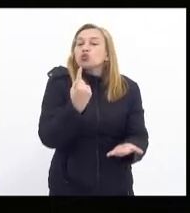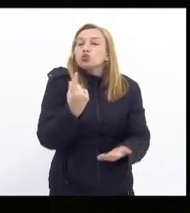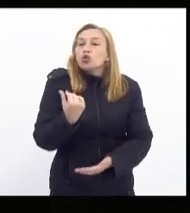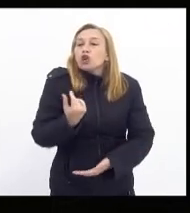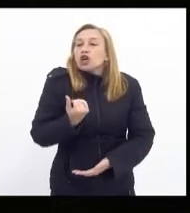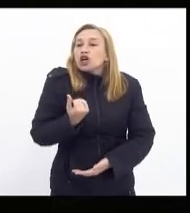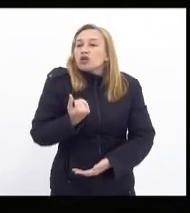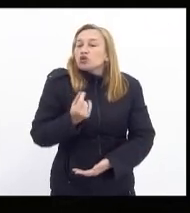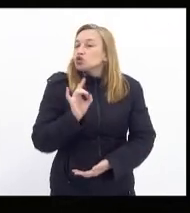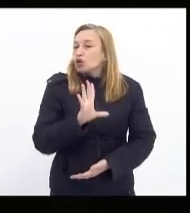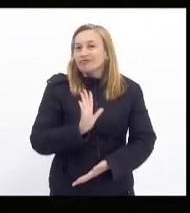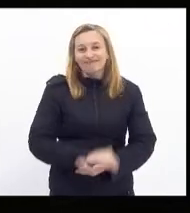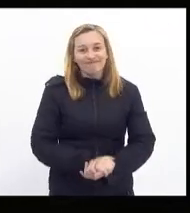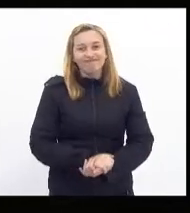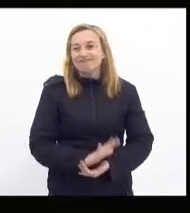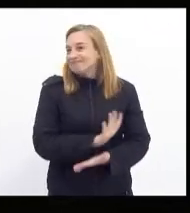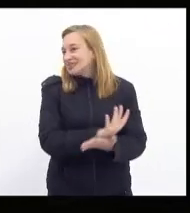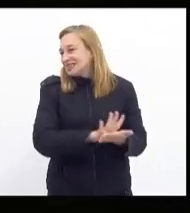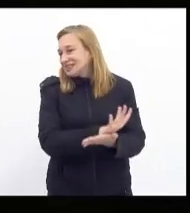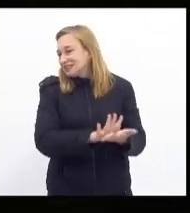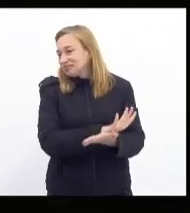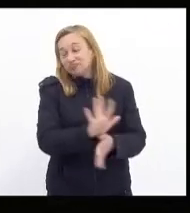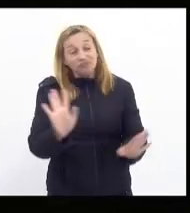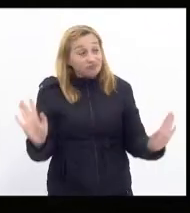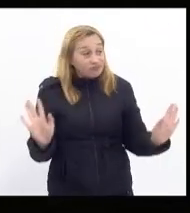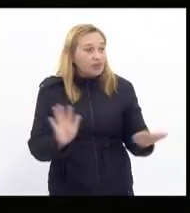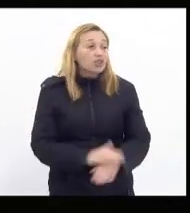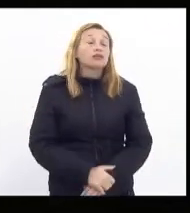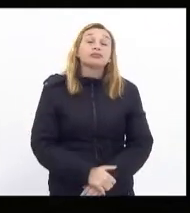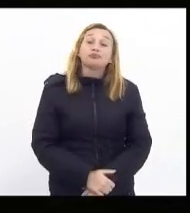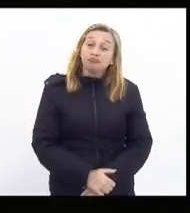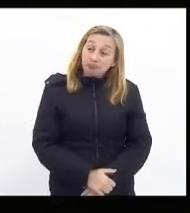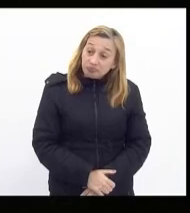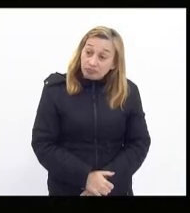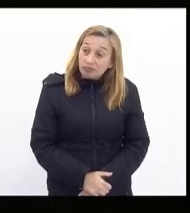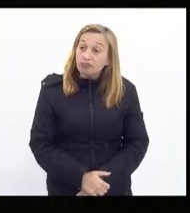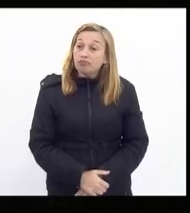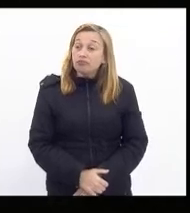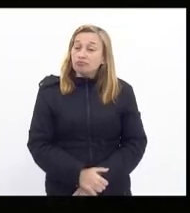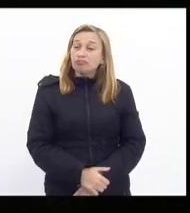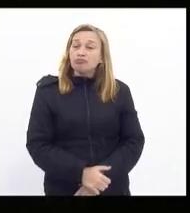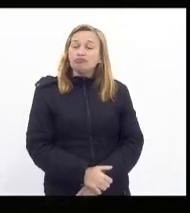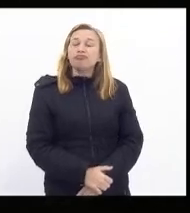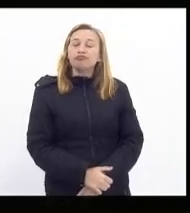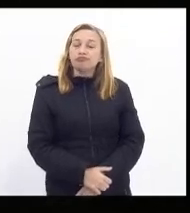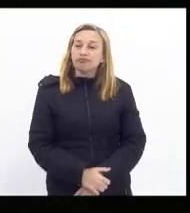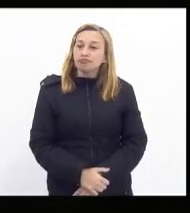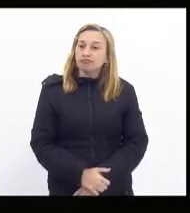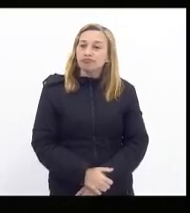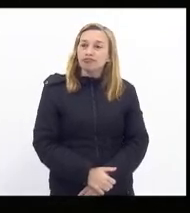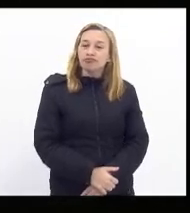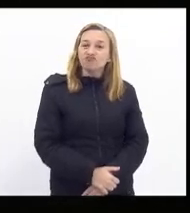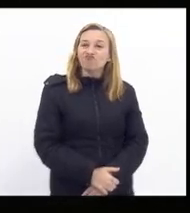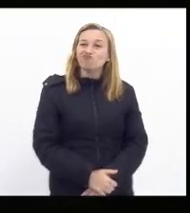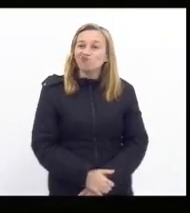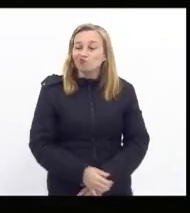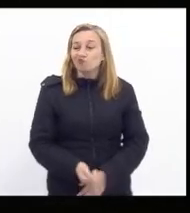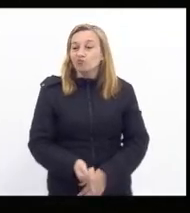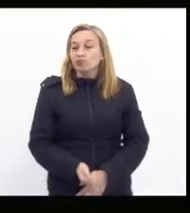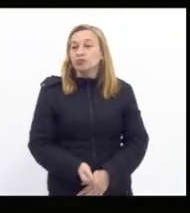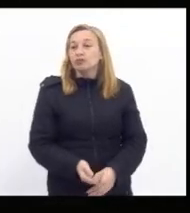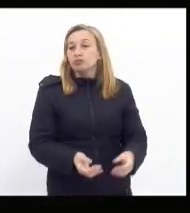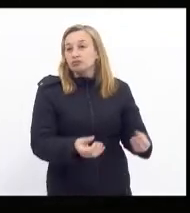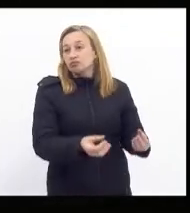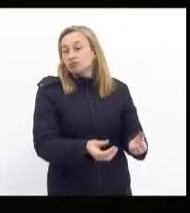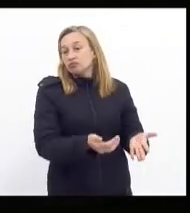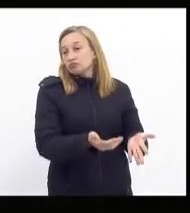lucro e nada mais e nada mais aliás que tem sido desastre total